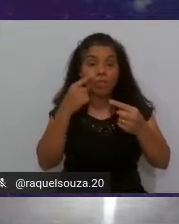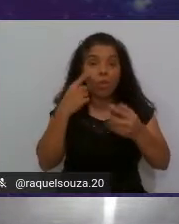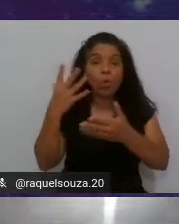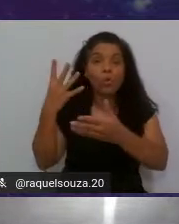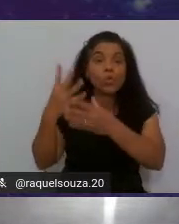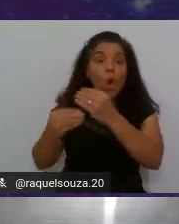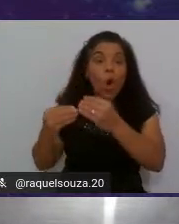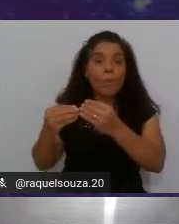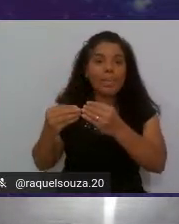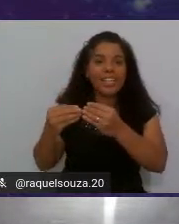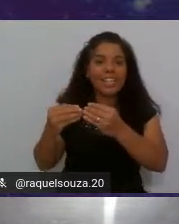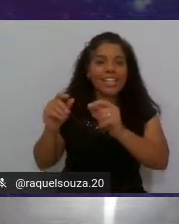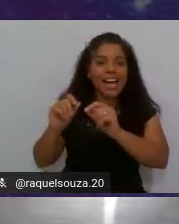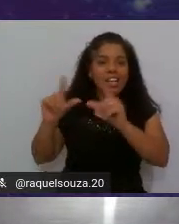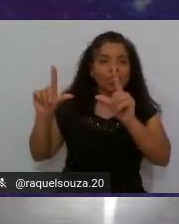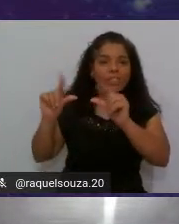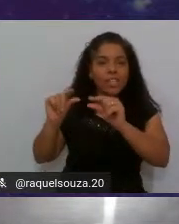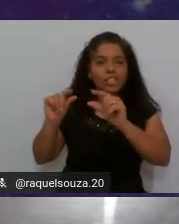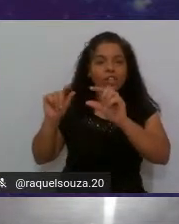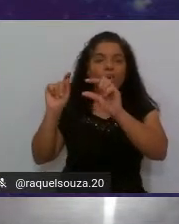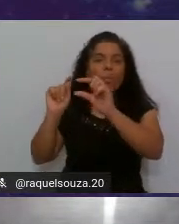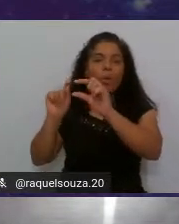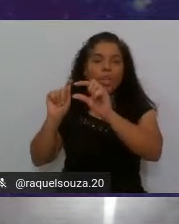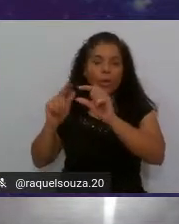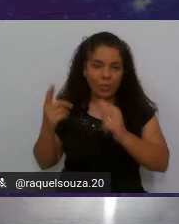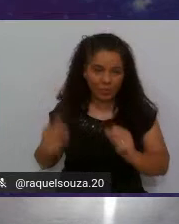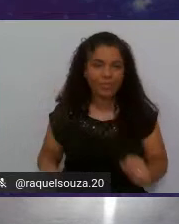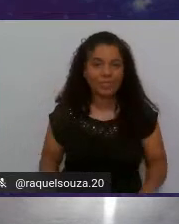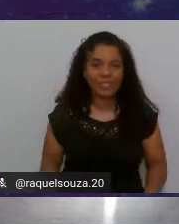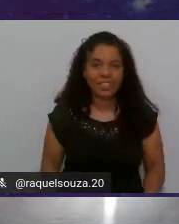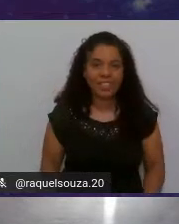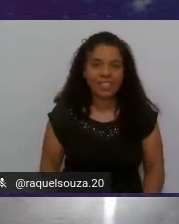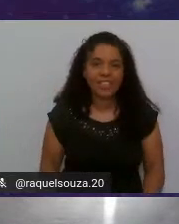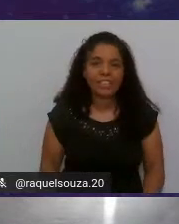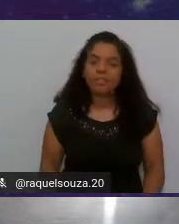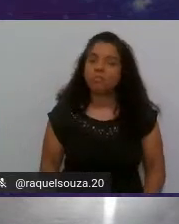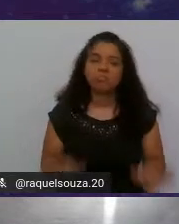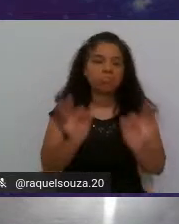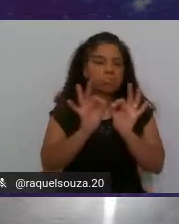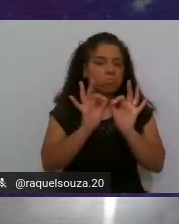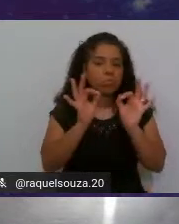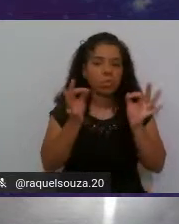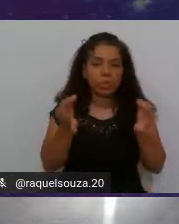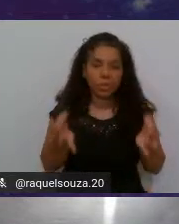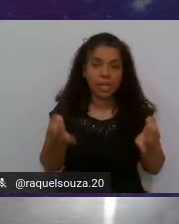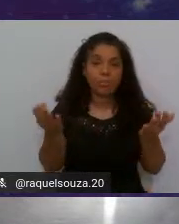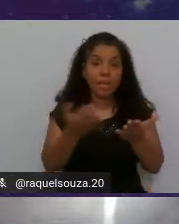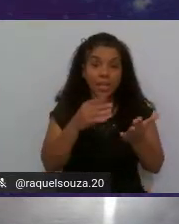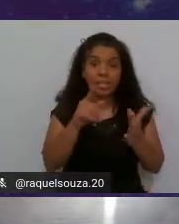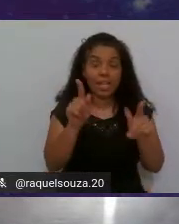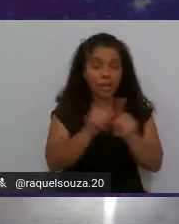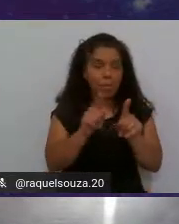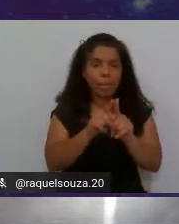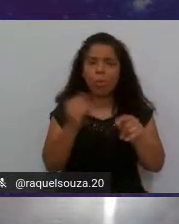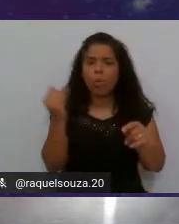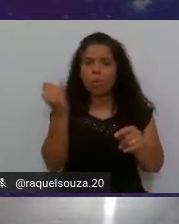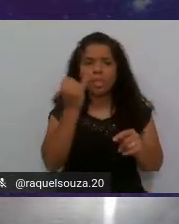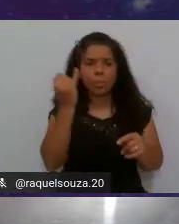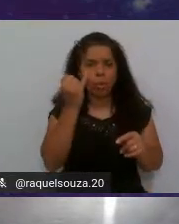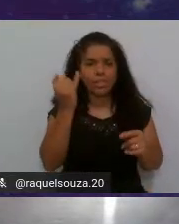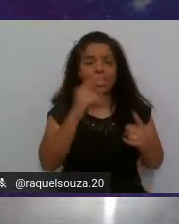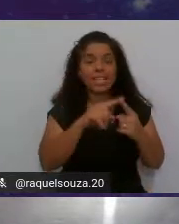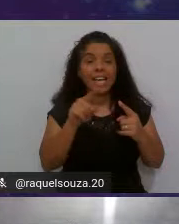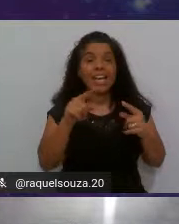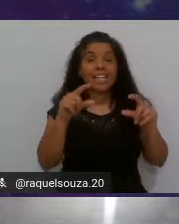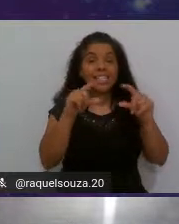ativa e desativa o botão muito simples aqui também muito importante essa